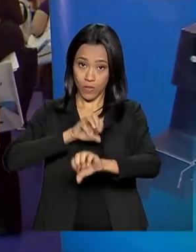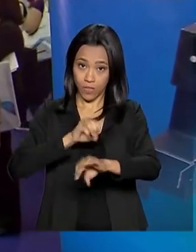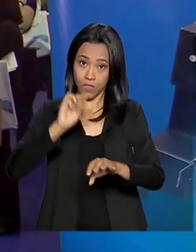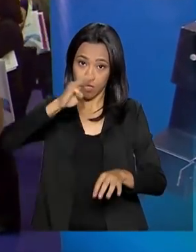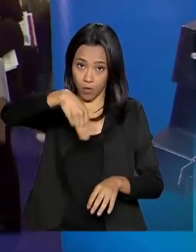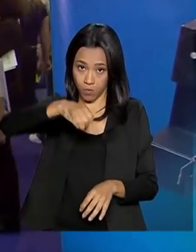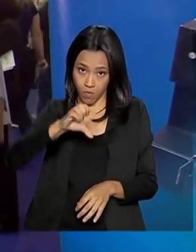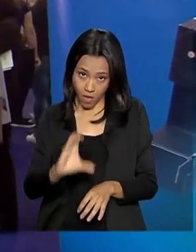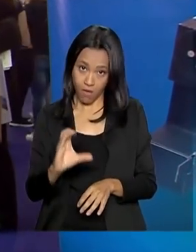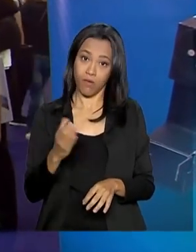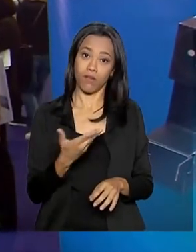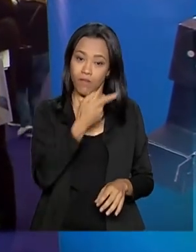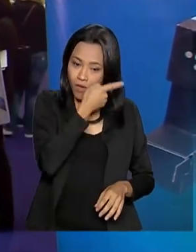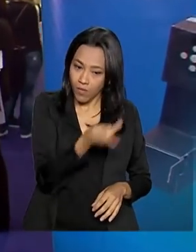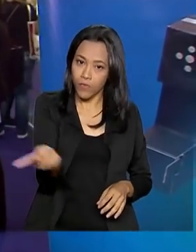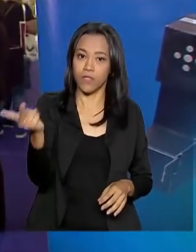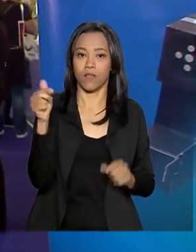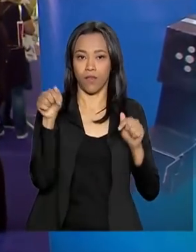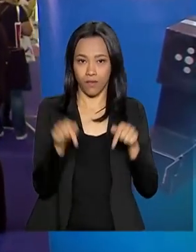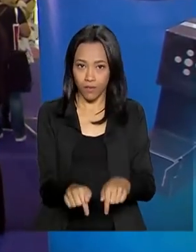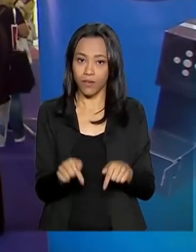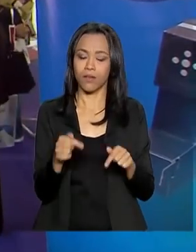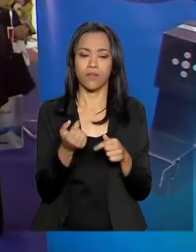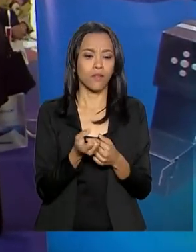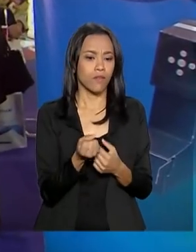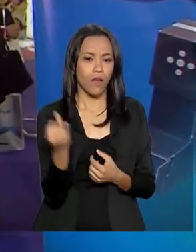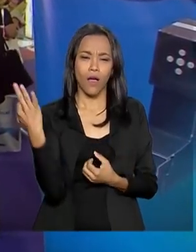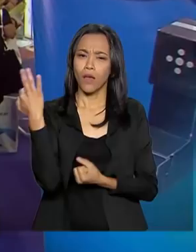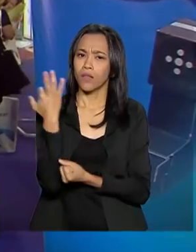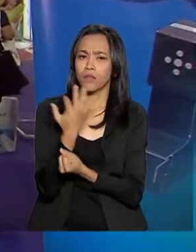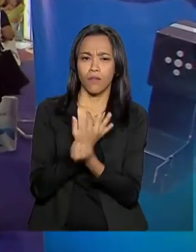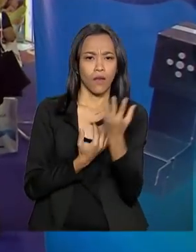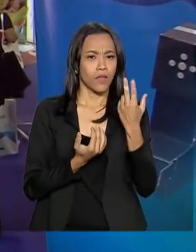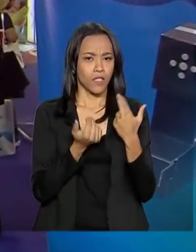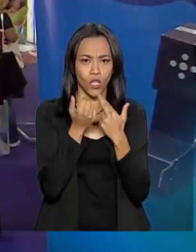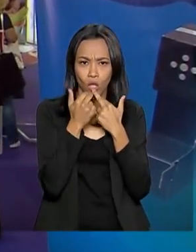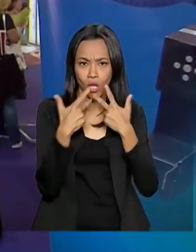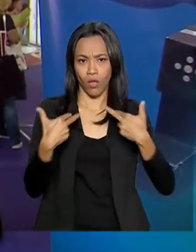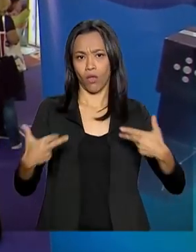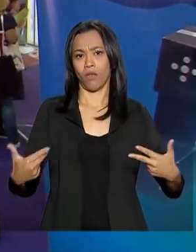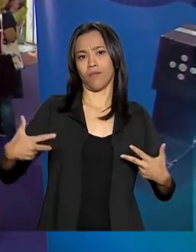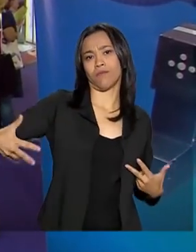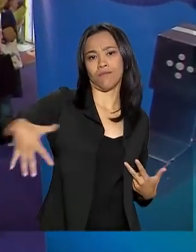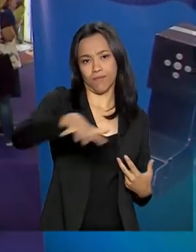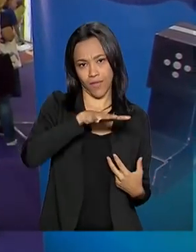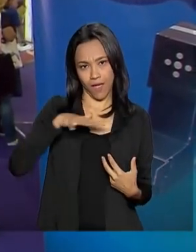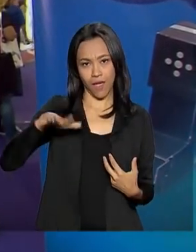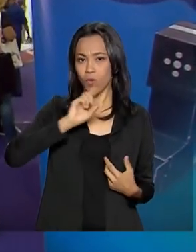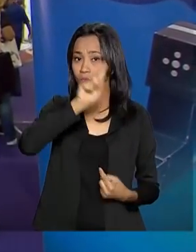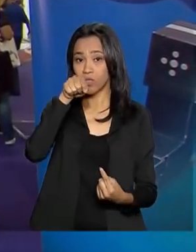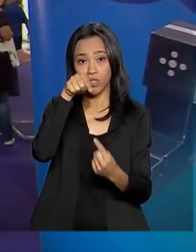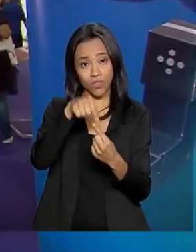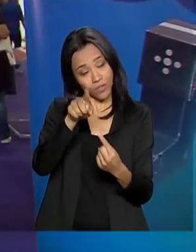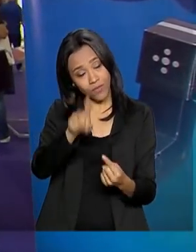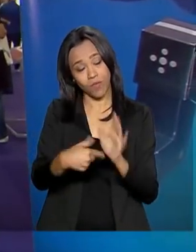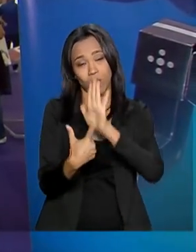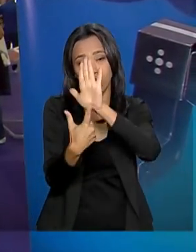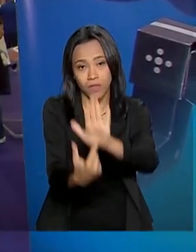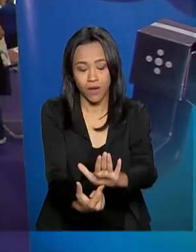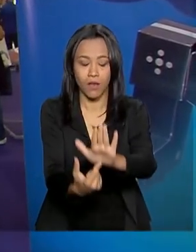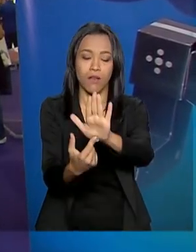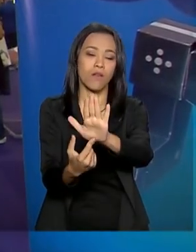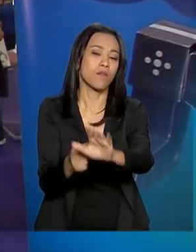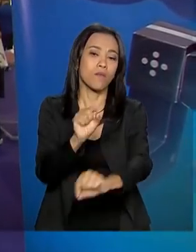Aqui são muitas e muitas inovações que têm como objetivo, como eu já disse, mostrar essa interface